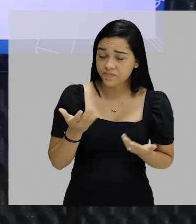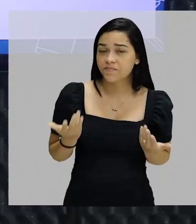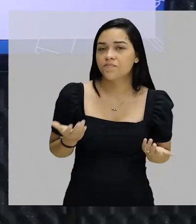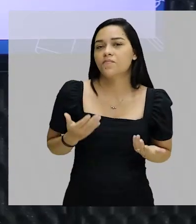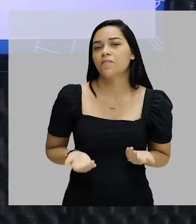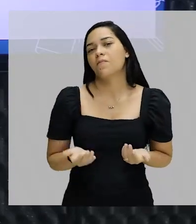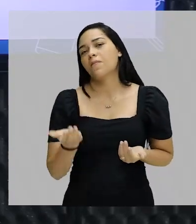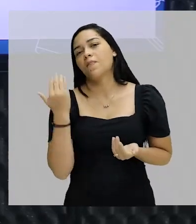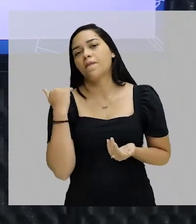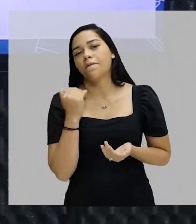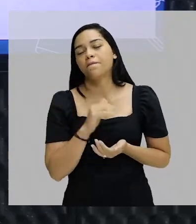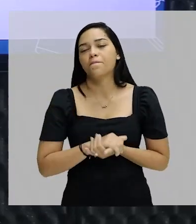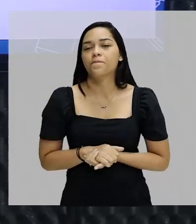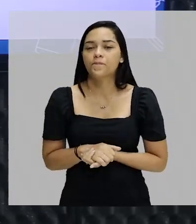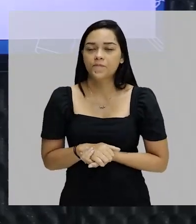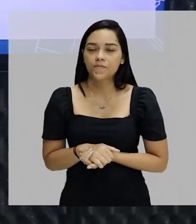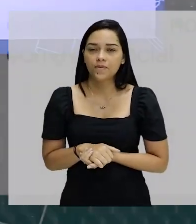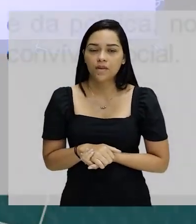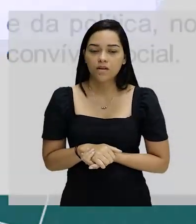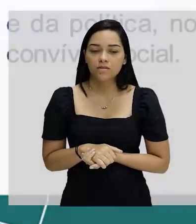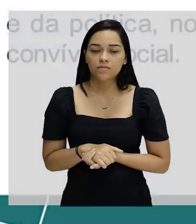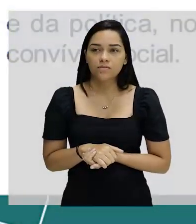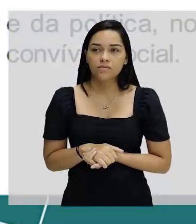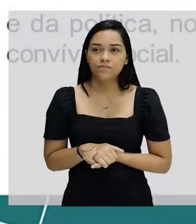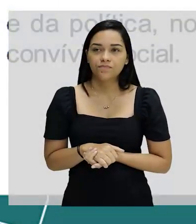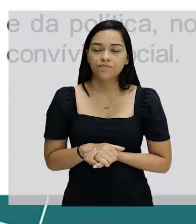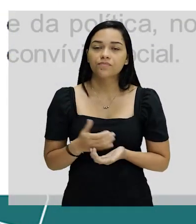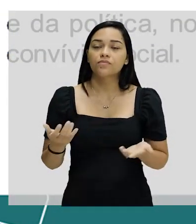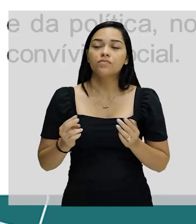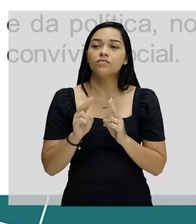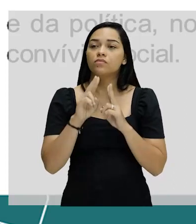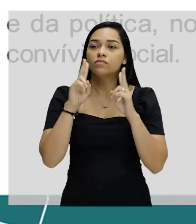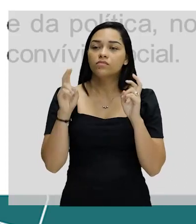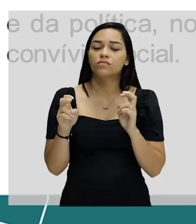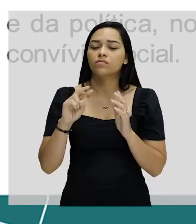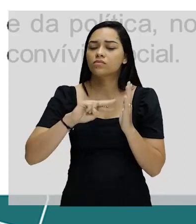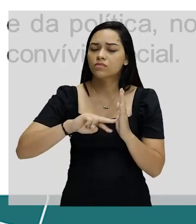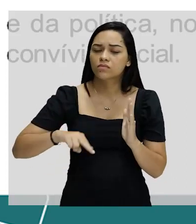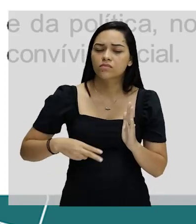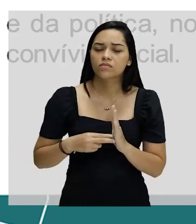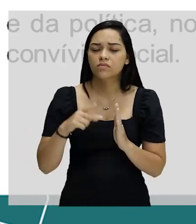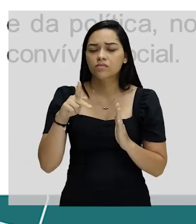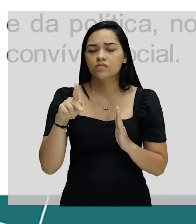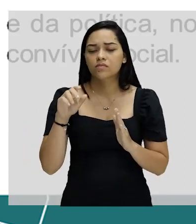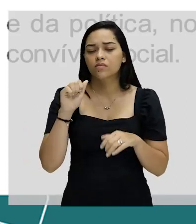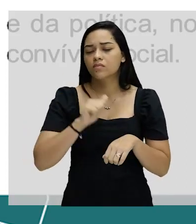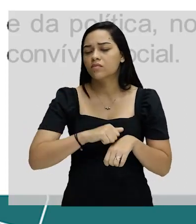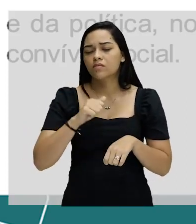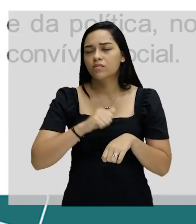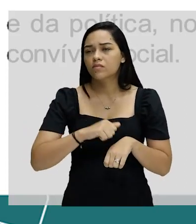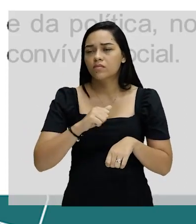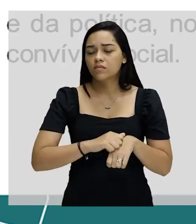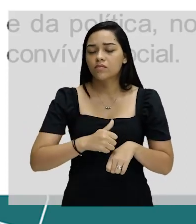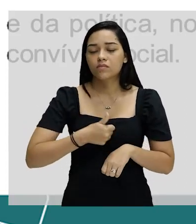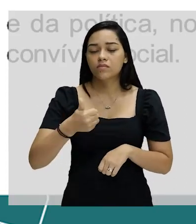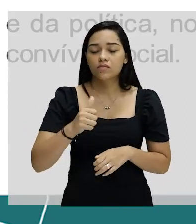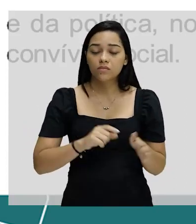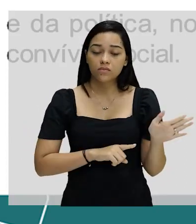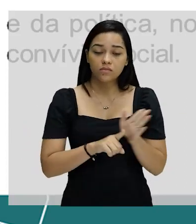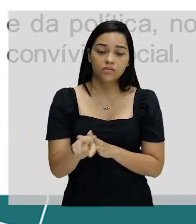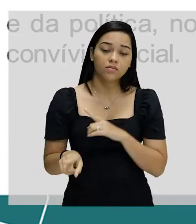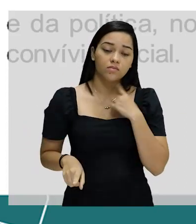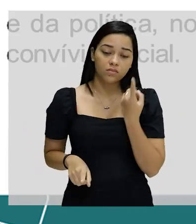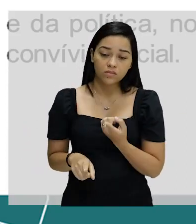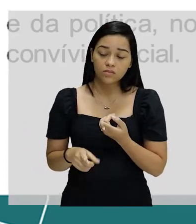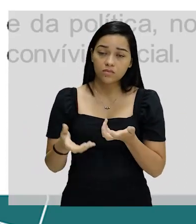Então está ótimo. Vamos começar a nossa aula de hoje. Vamos falar sobre o que é pobreza. É a primeira pergunta logo para a gente